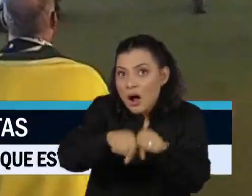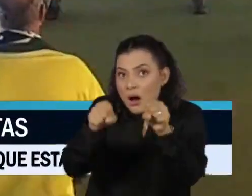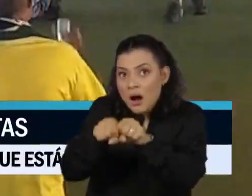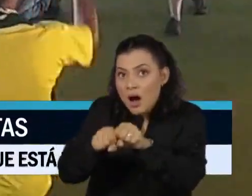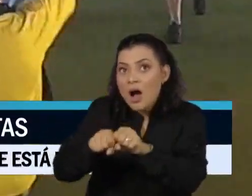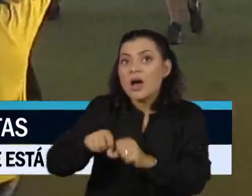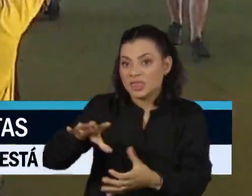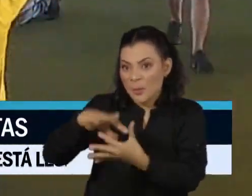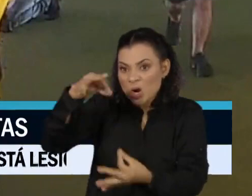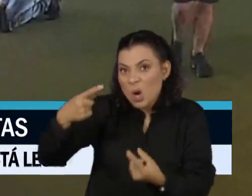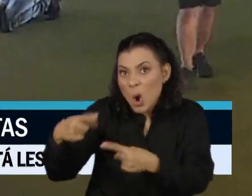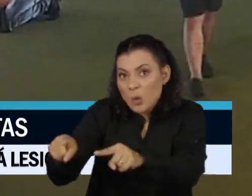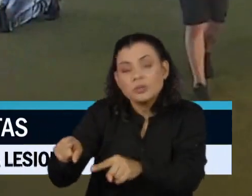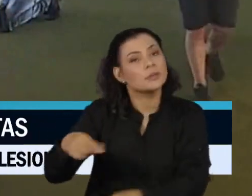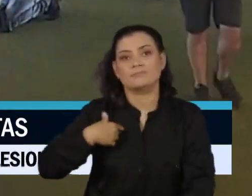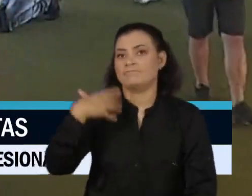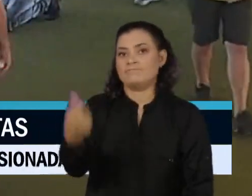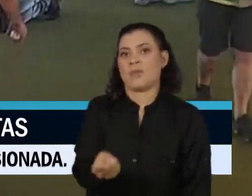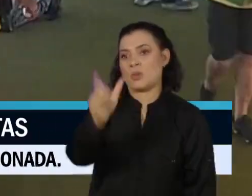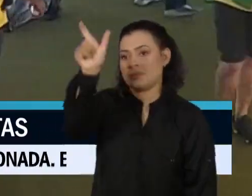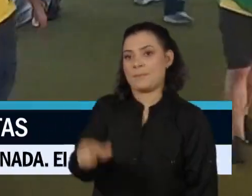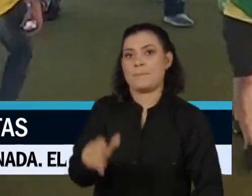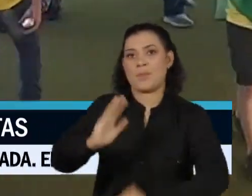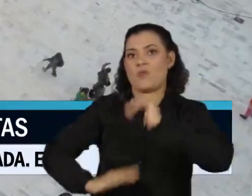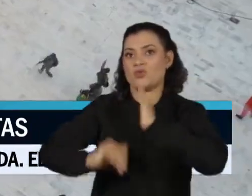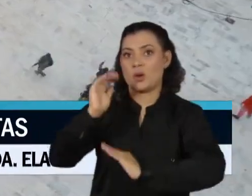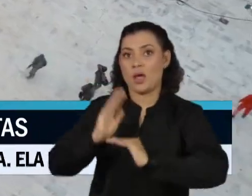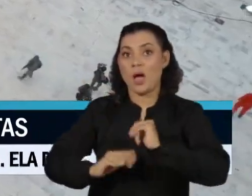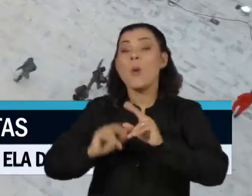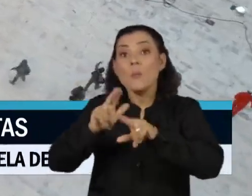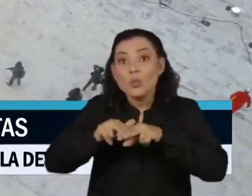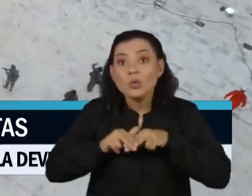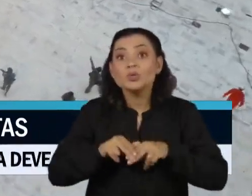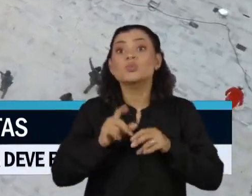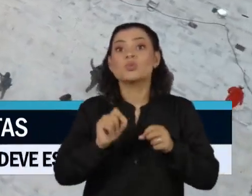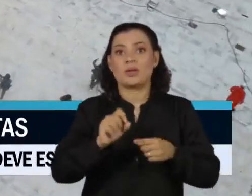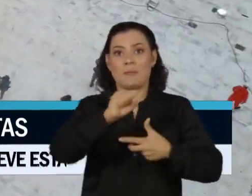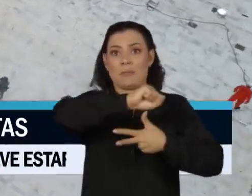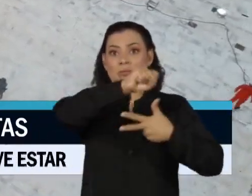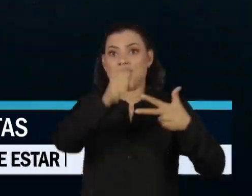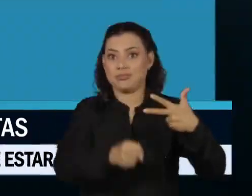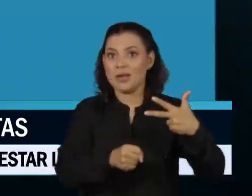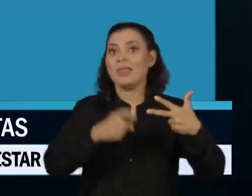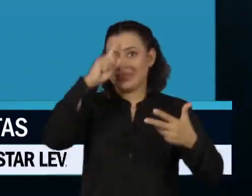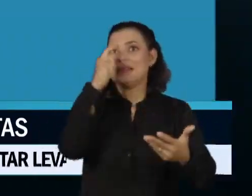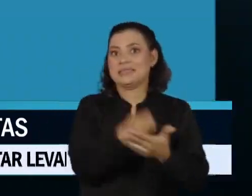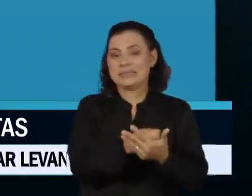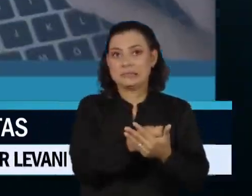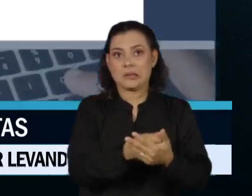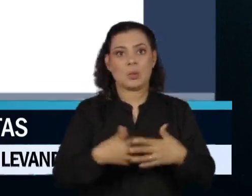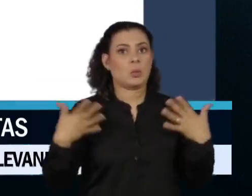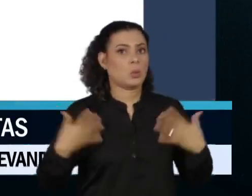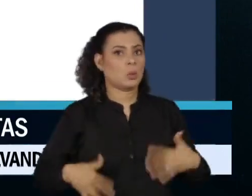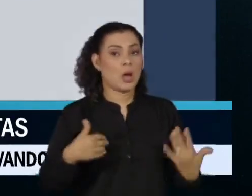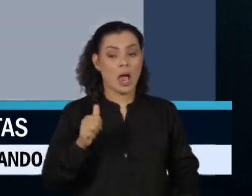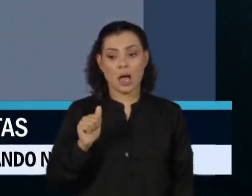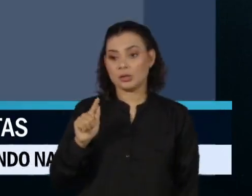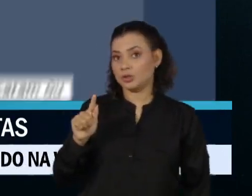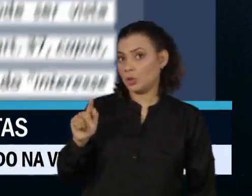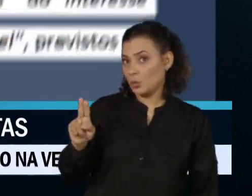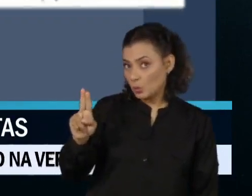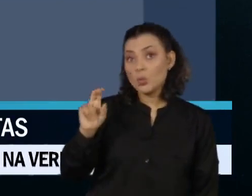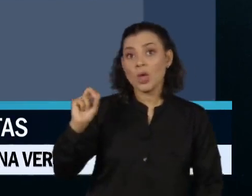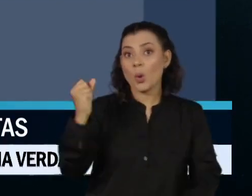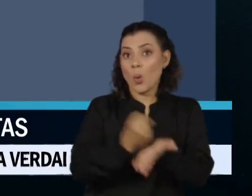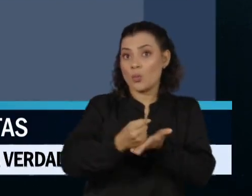A medida deverá ser seguida por todos os órgãos do Poder Executivo. Segundo a AGU, essas